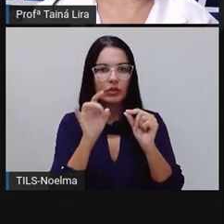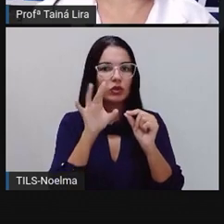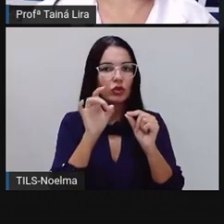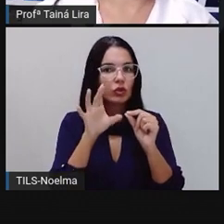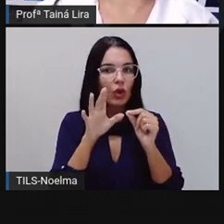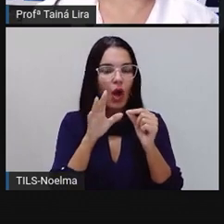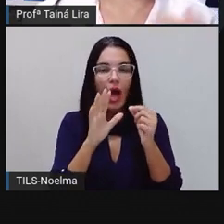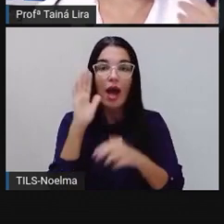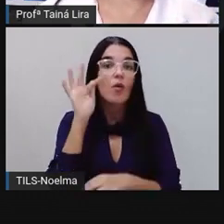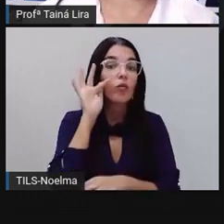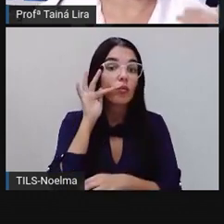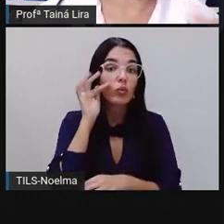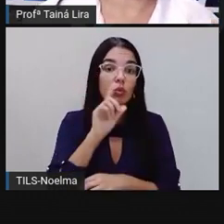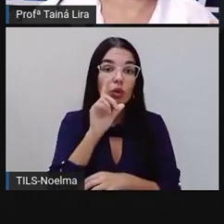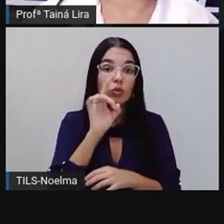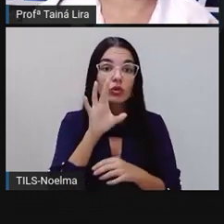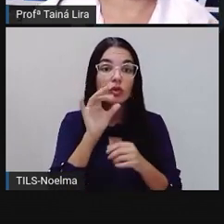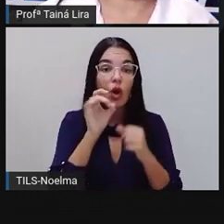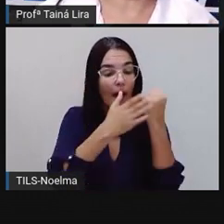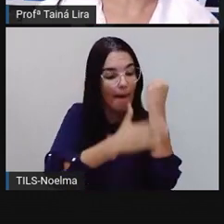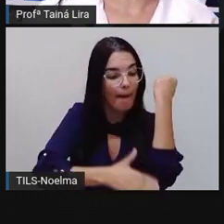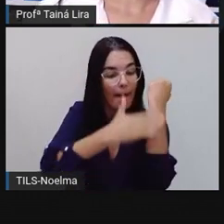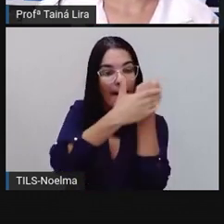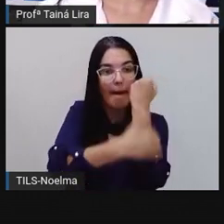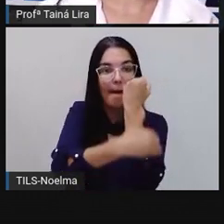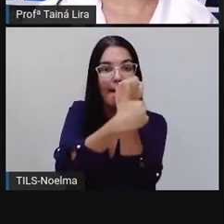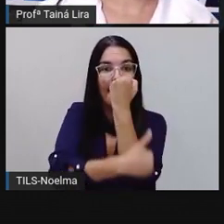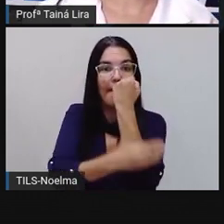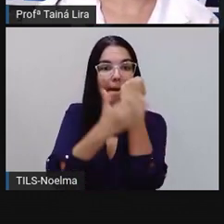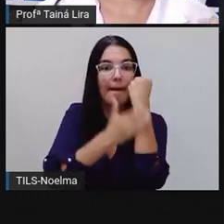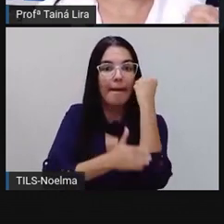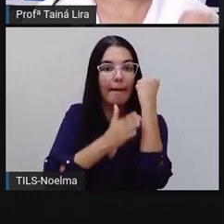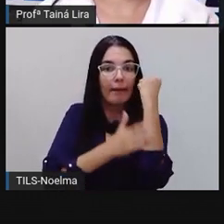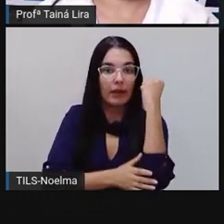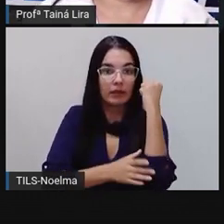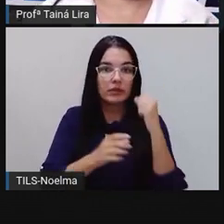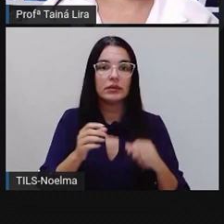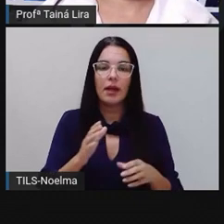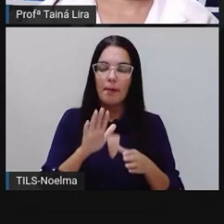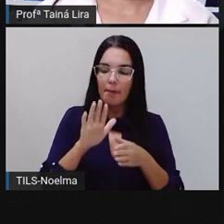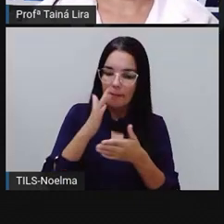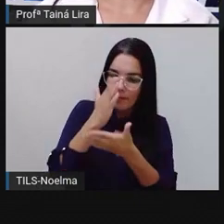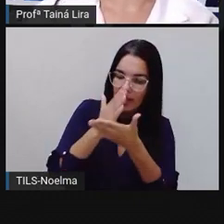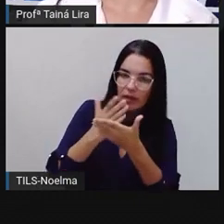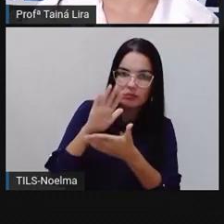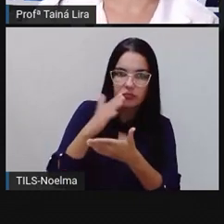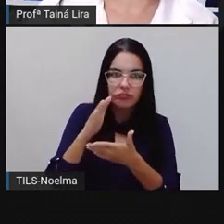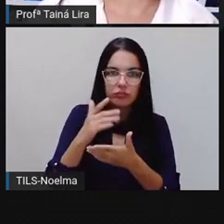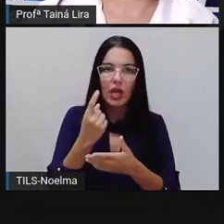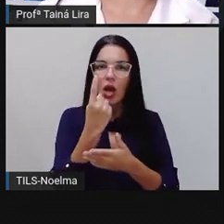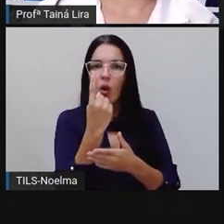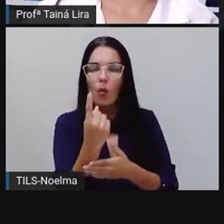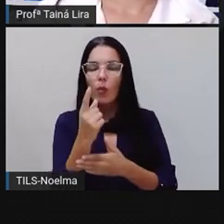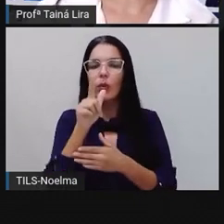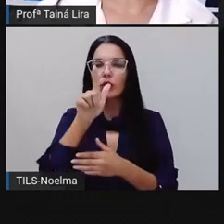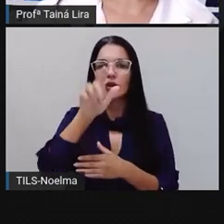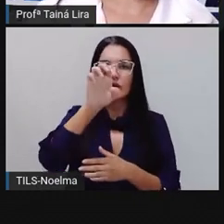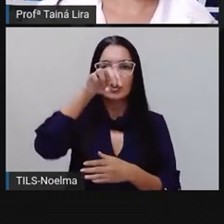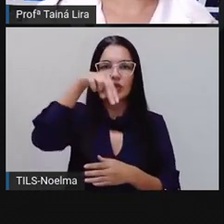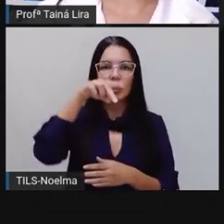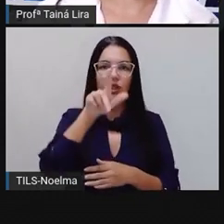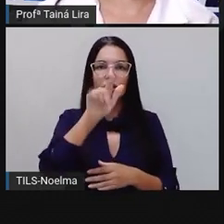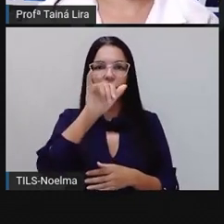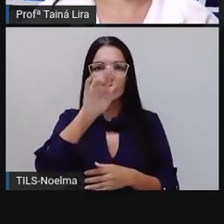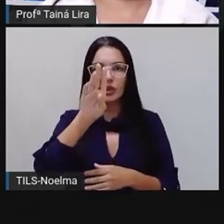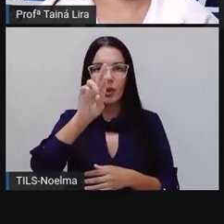fruta lá abacaxi, é a casca da fruta. Então, ó, a casca de um abacaxi médio, uma gengibre, um